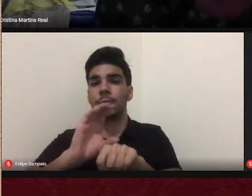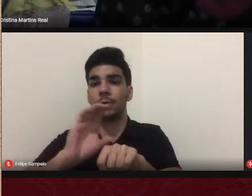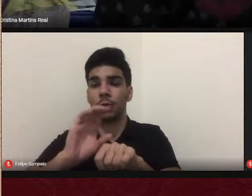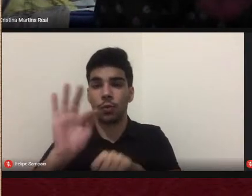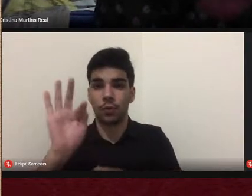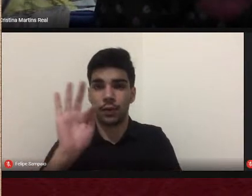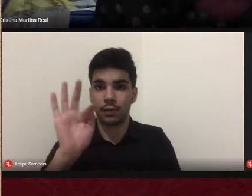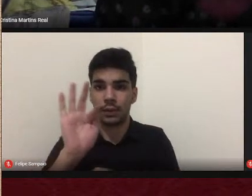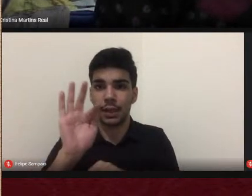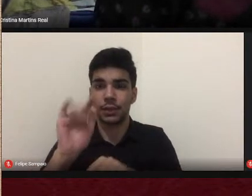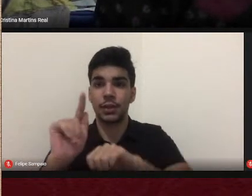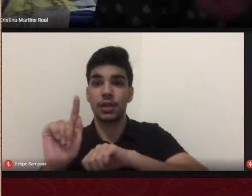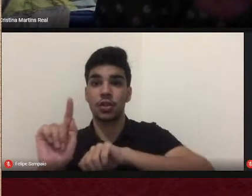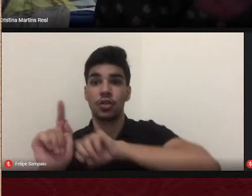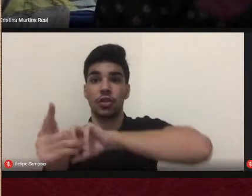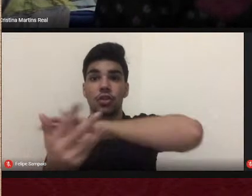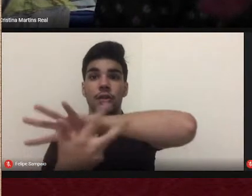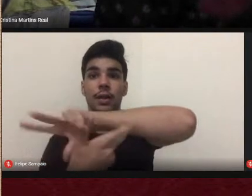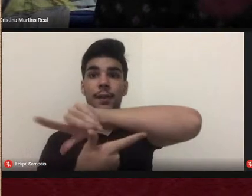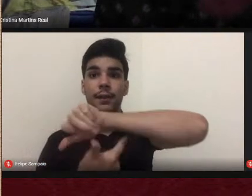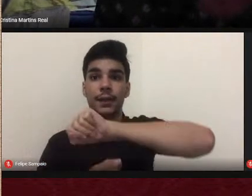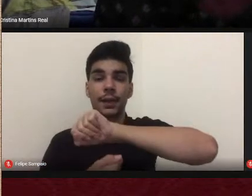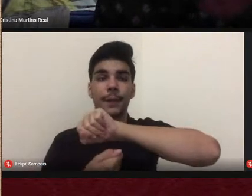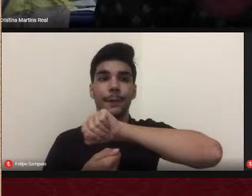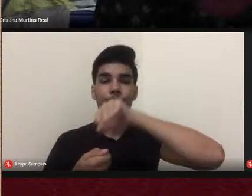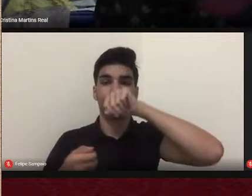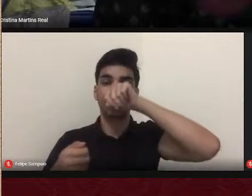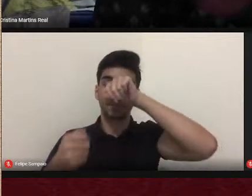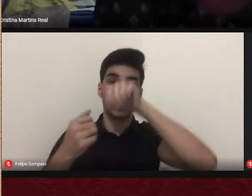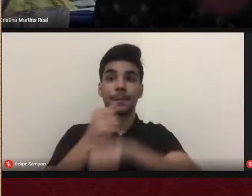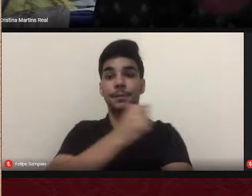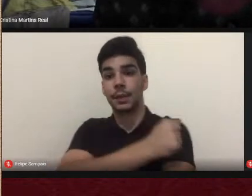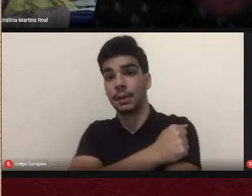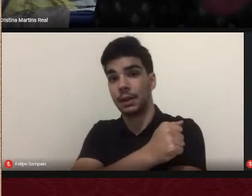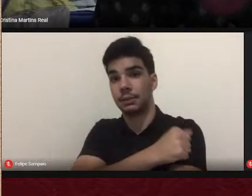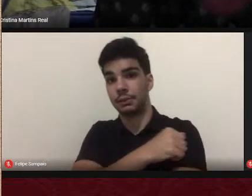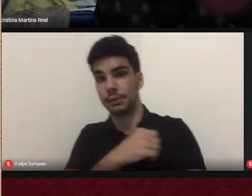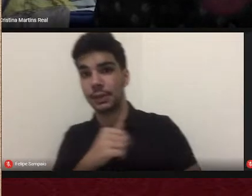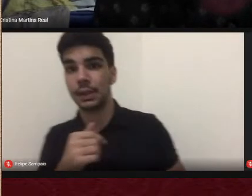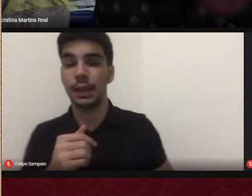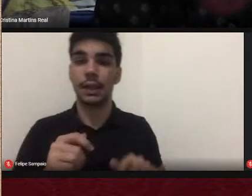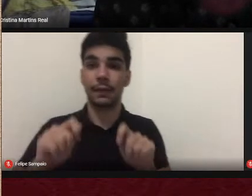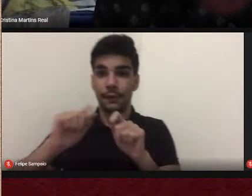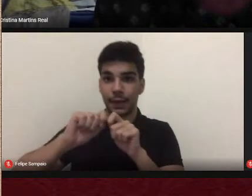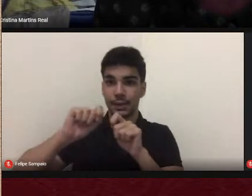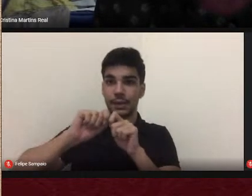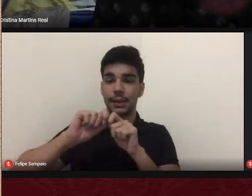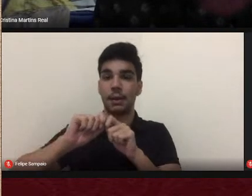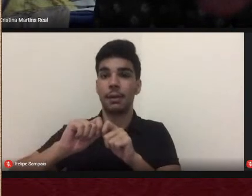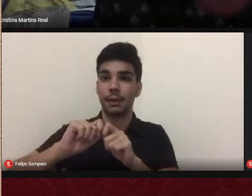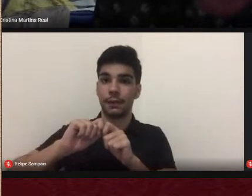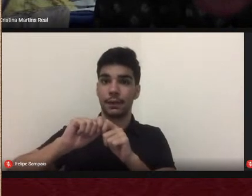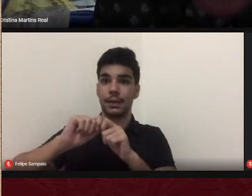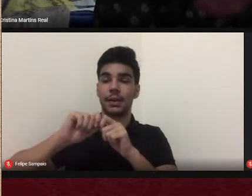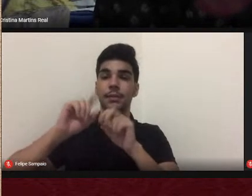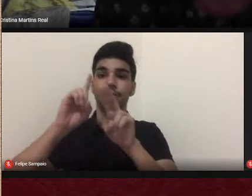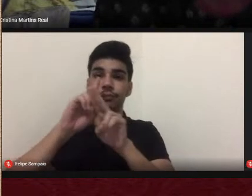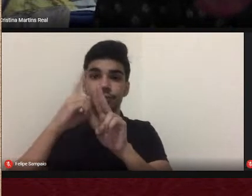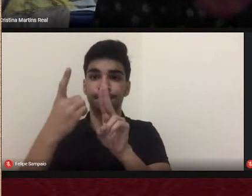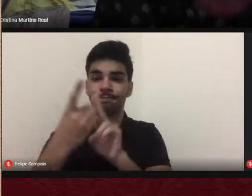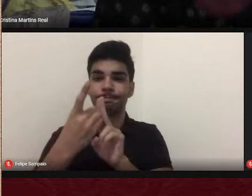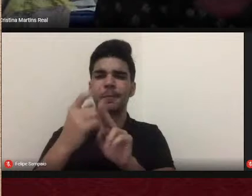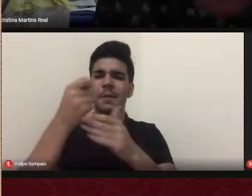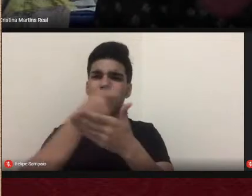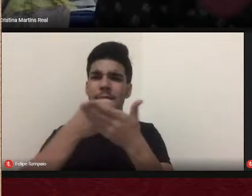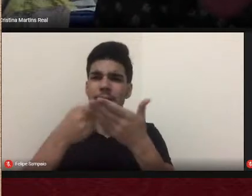professores e alunos que tratam da UFGD, que foi escrita pelo técnico